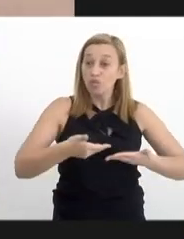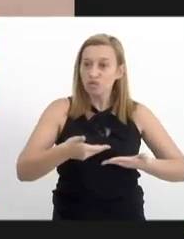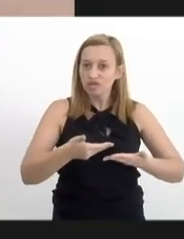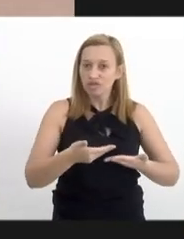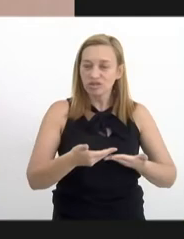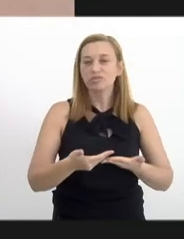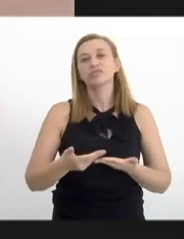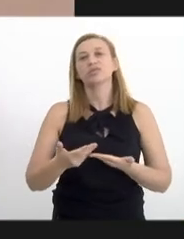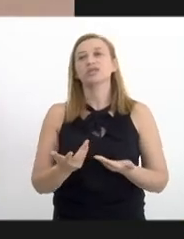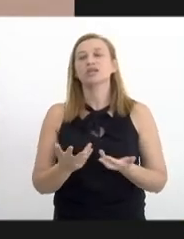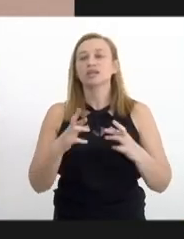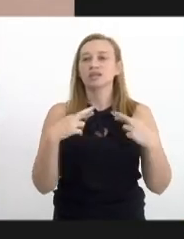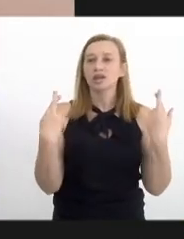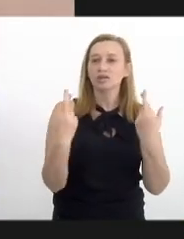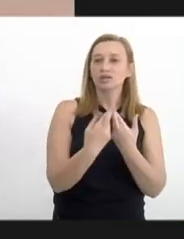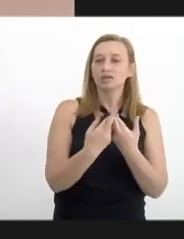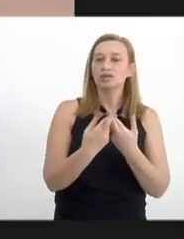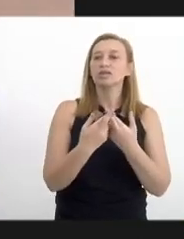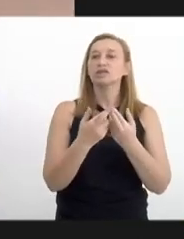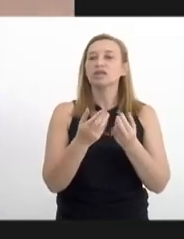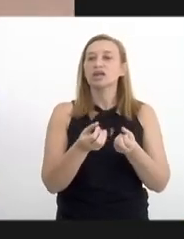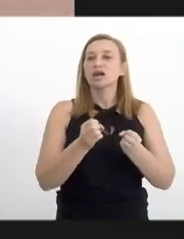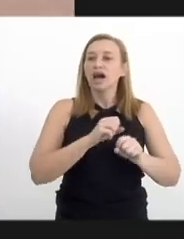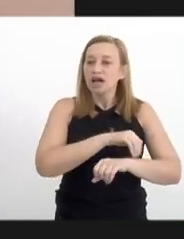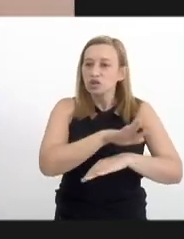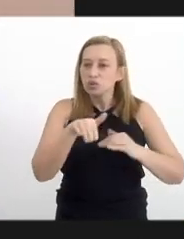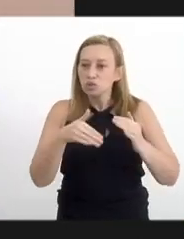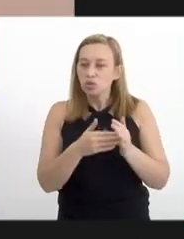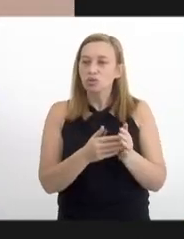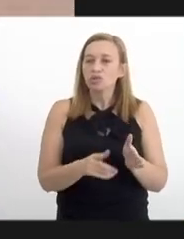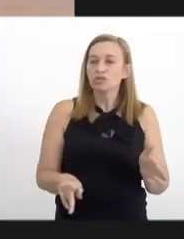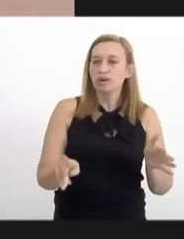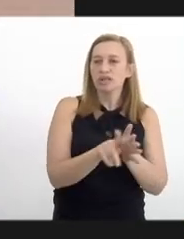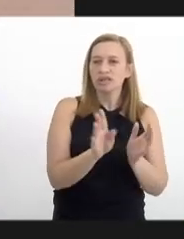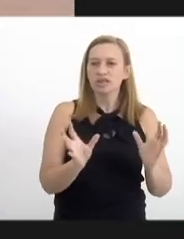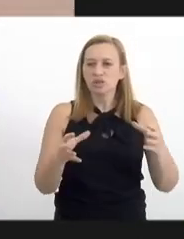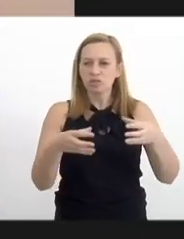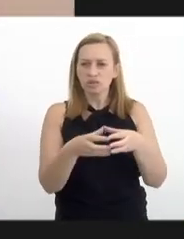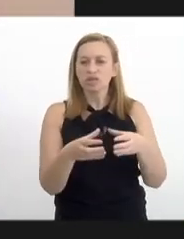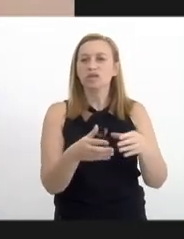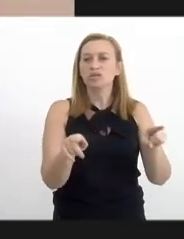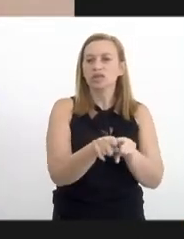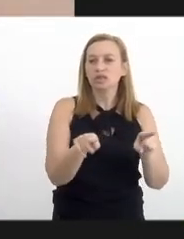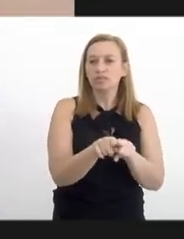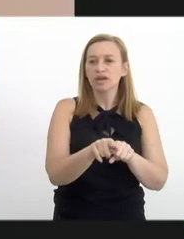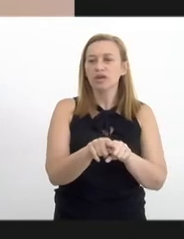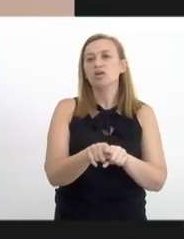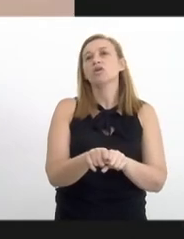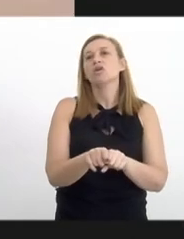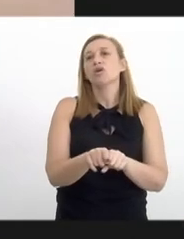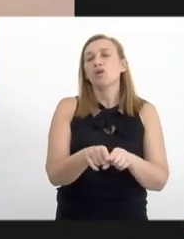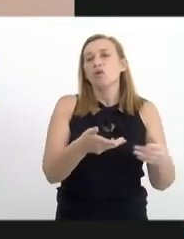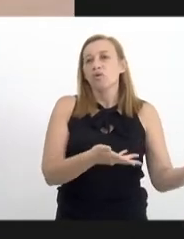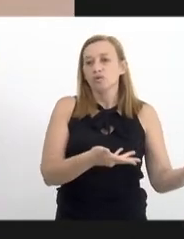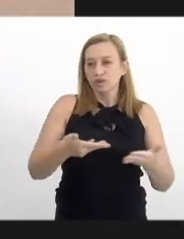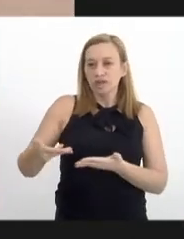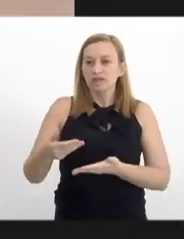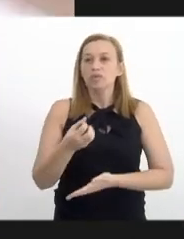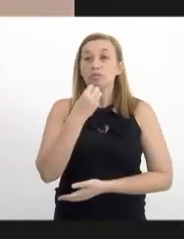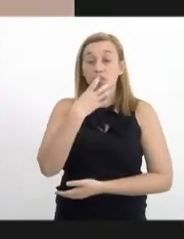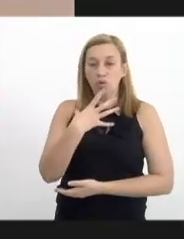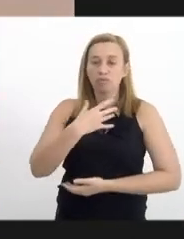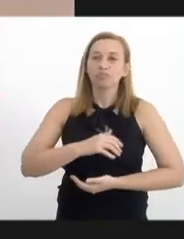participação, estendo esses cumprimentos a todos os membros da comissão e a todos os outros convidados. Bom,